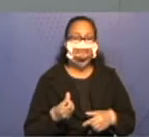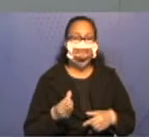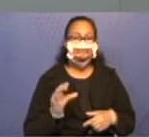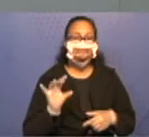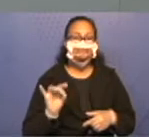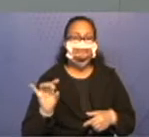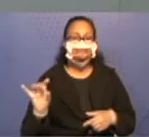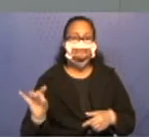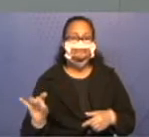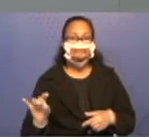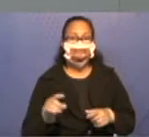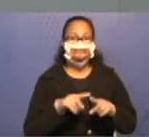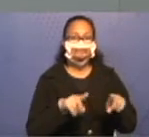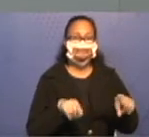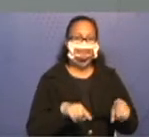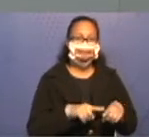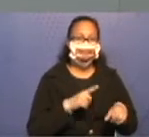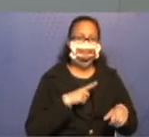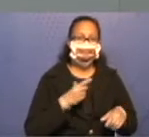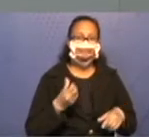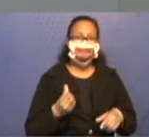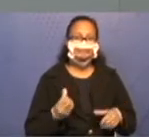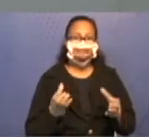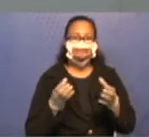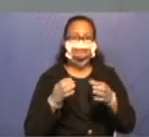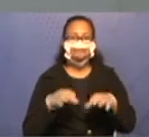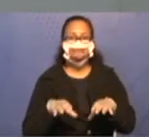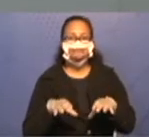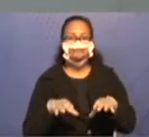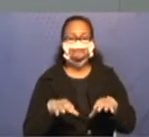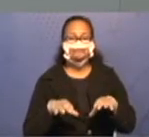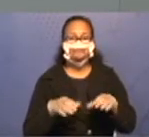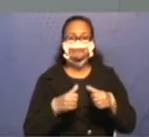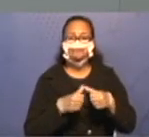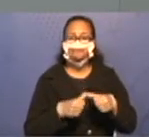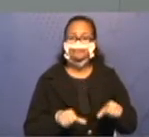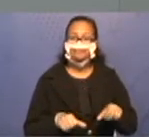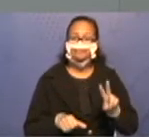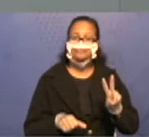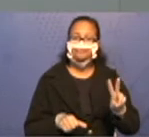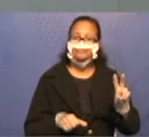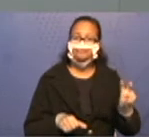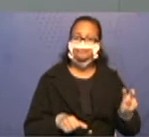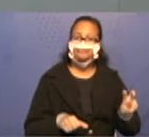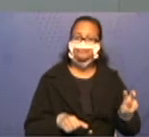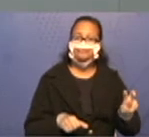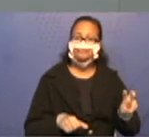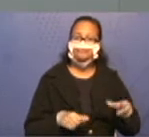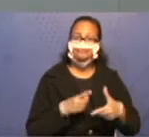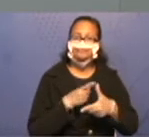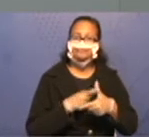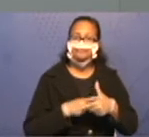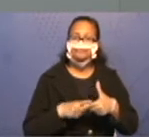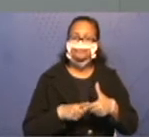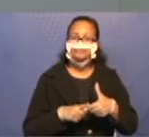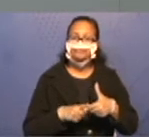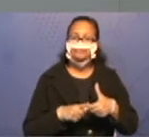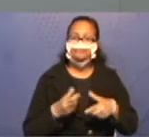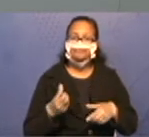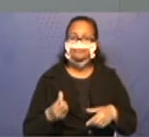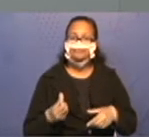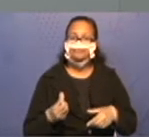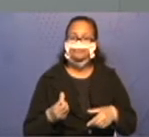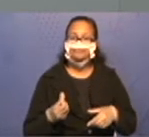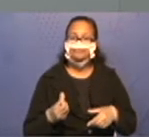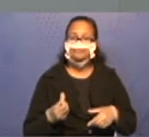cada cartelinha tem 6 ovos. Então, ficará 25 dividido por